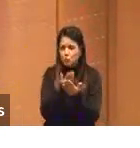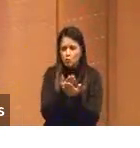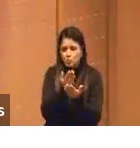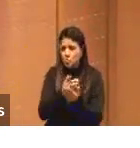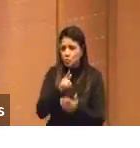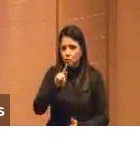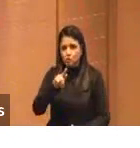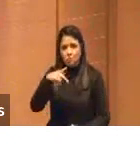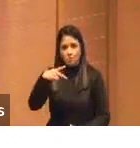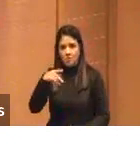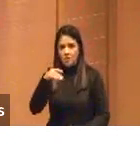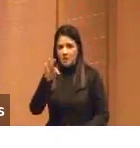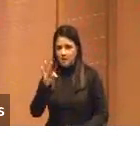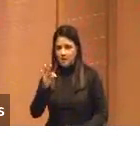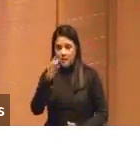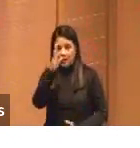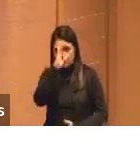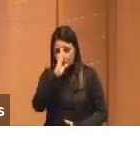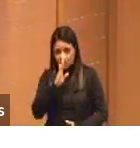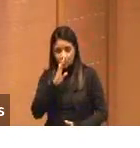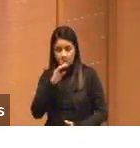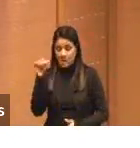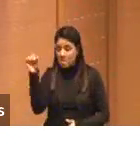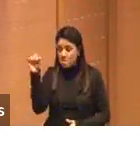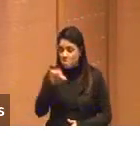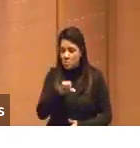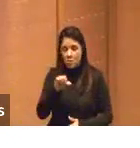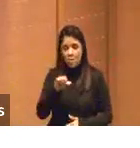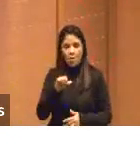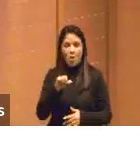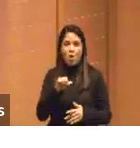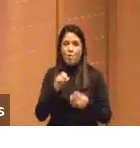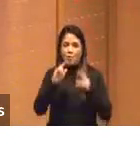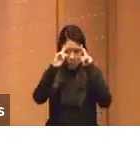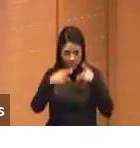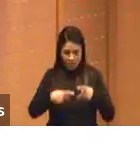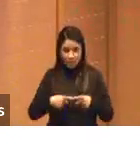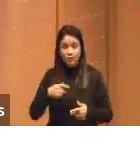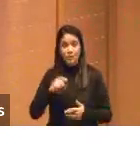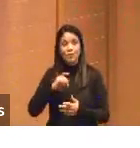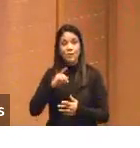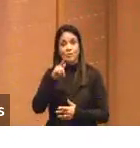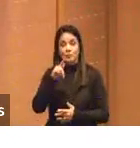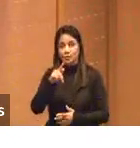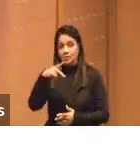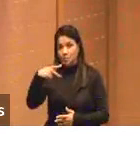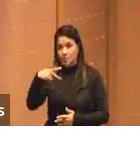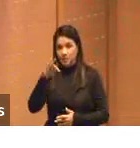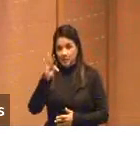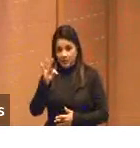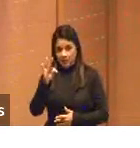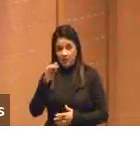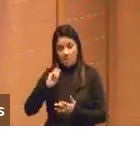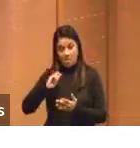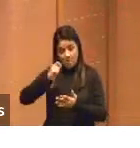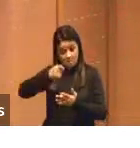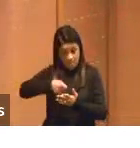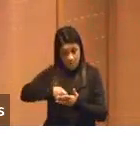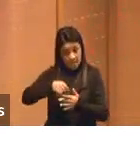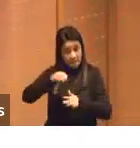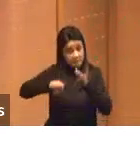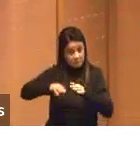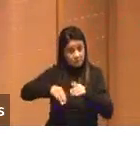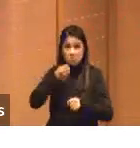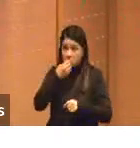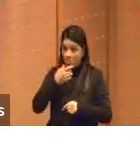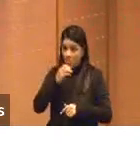GPT gratuito, ele é pior do que a média dos humanos. O GPT-4, pago, depende se você é um bom aluno de